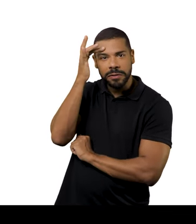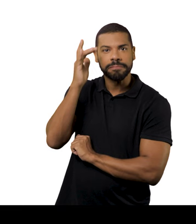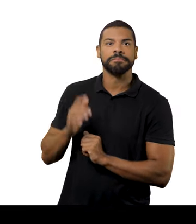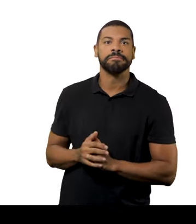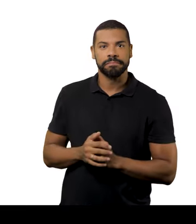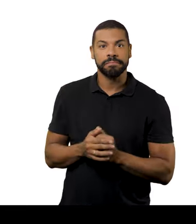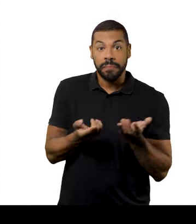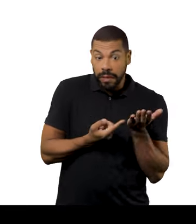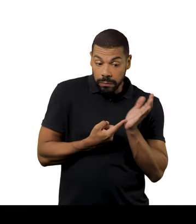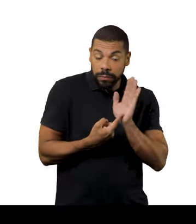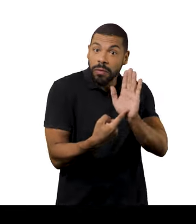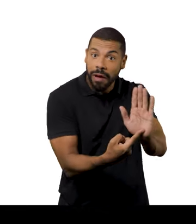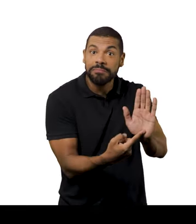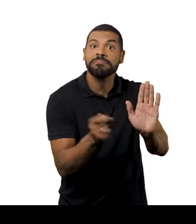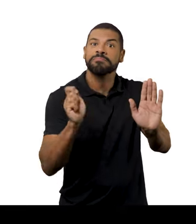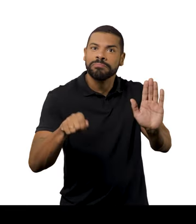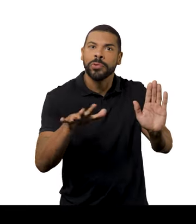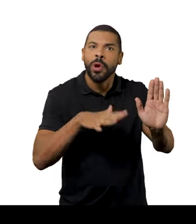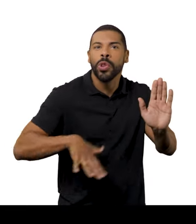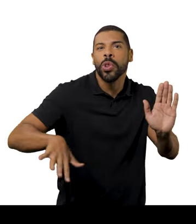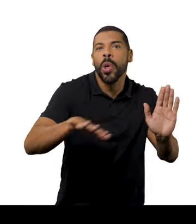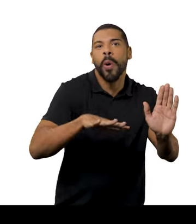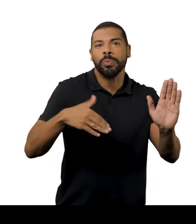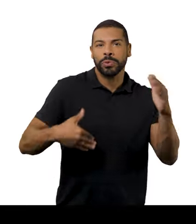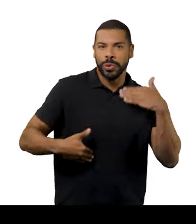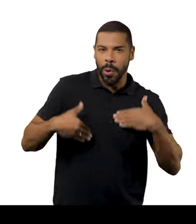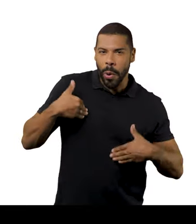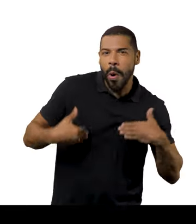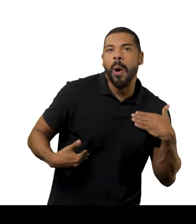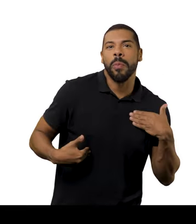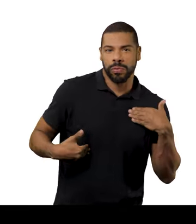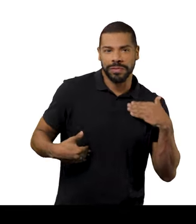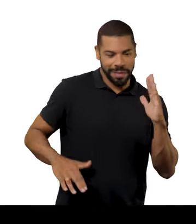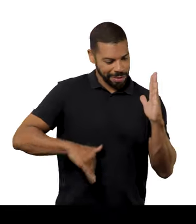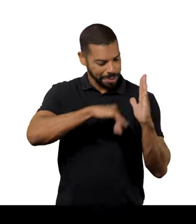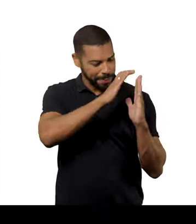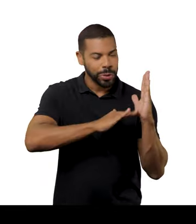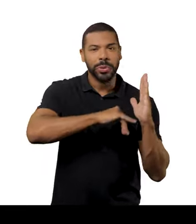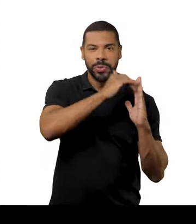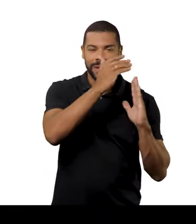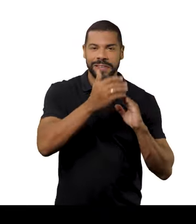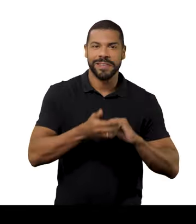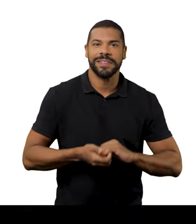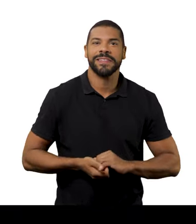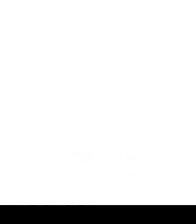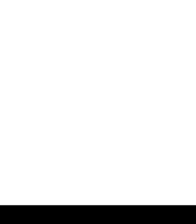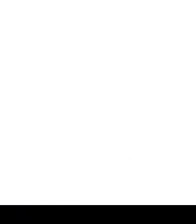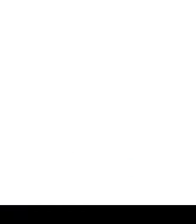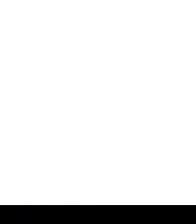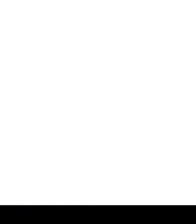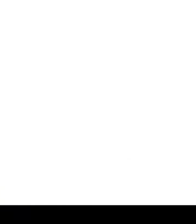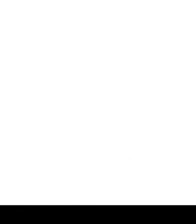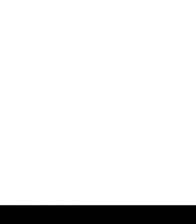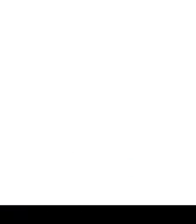pessoa ali. Elas realçaram, na verdade, a existência desses corpos nessas pinturas abstratas, né?